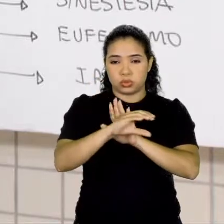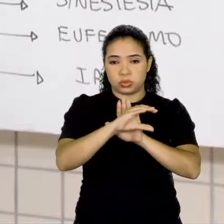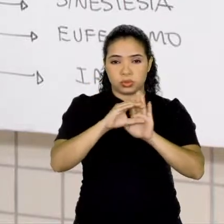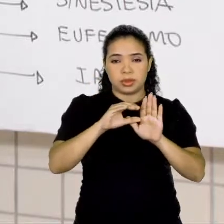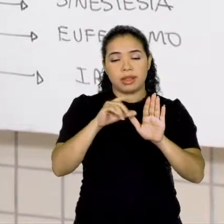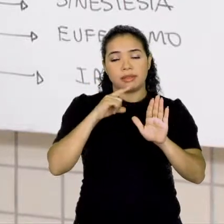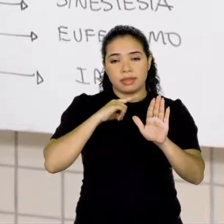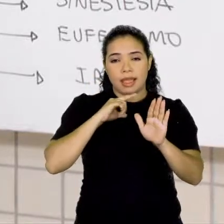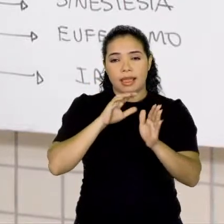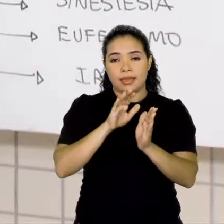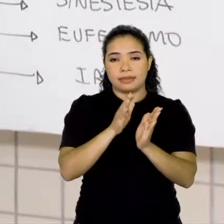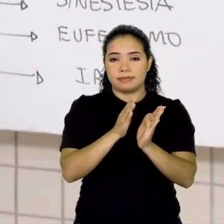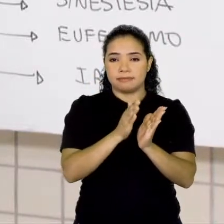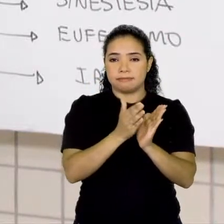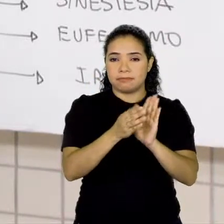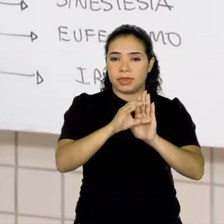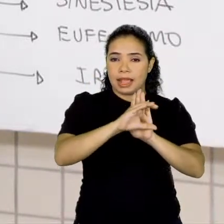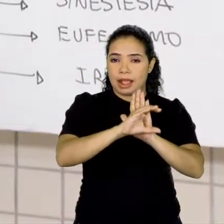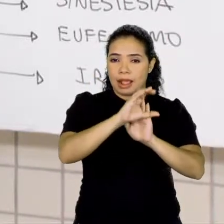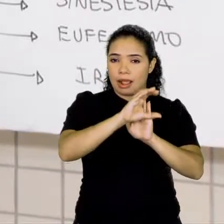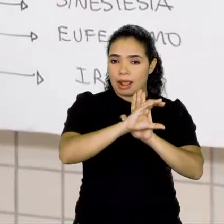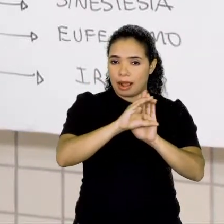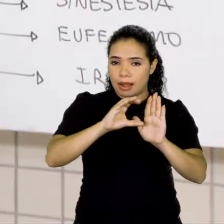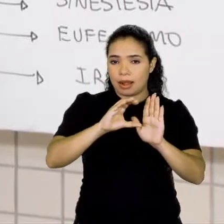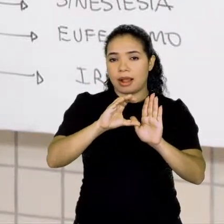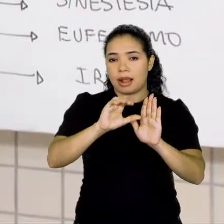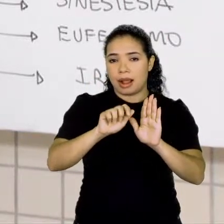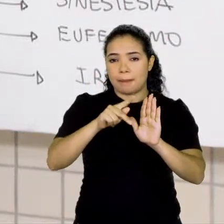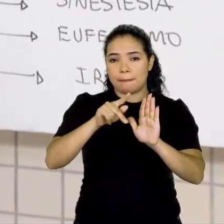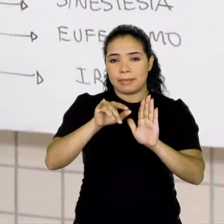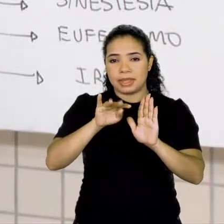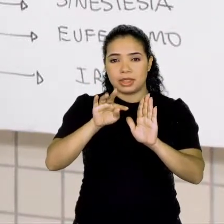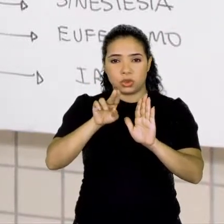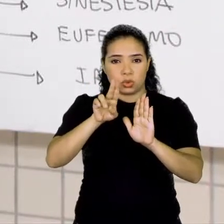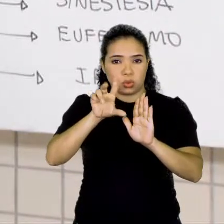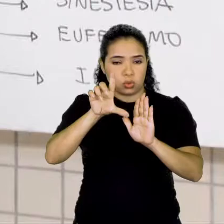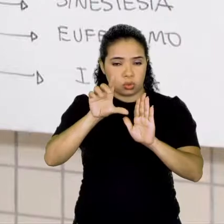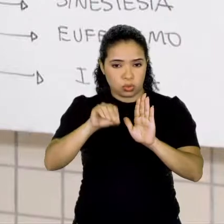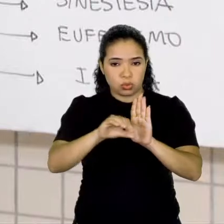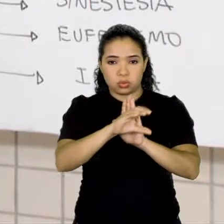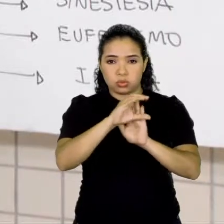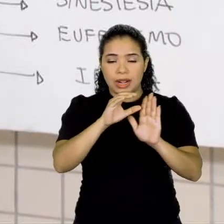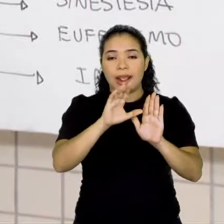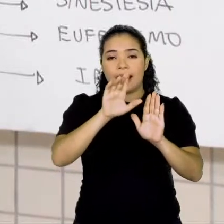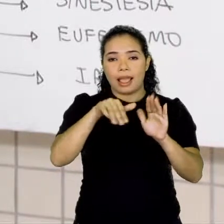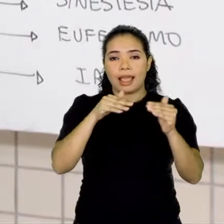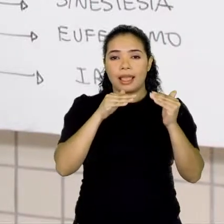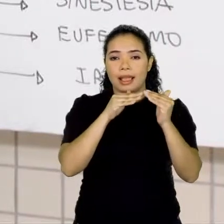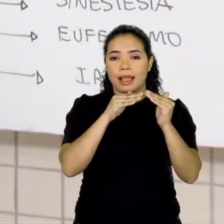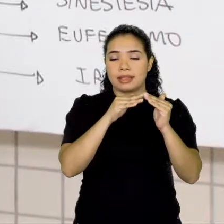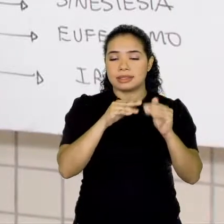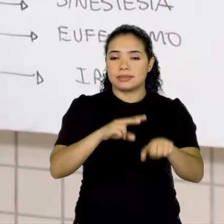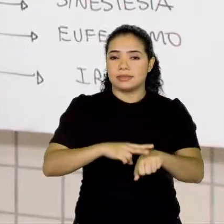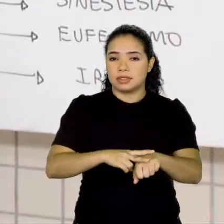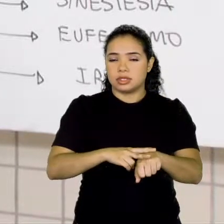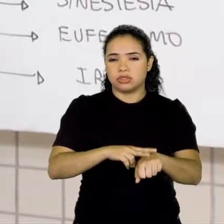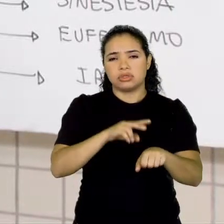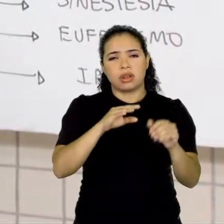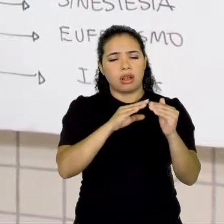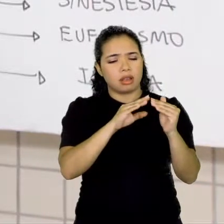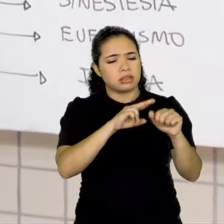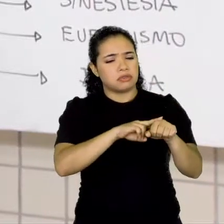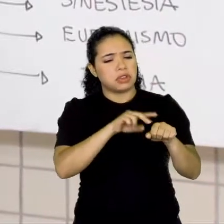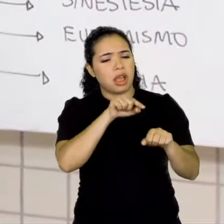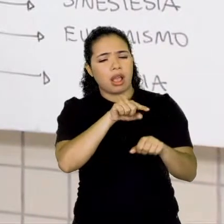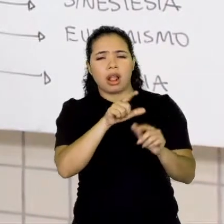capítulos e o primeiro capítulo é sobre a Casa Verde, que é um local em que